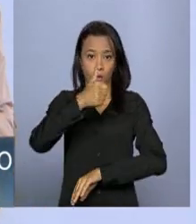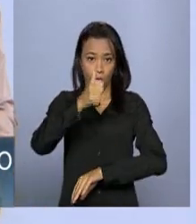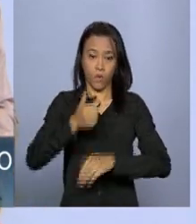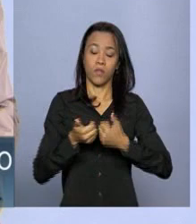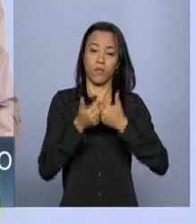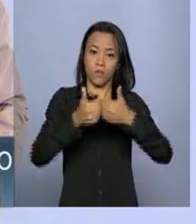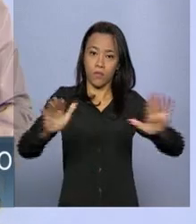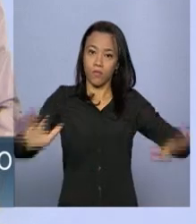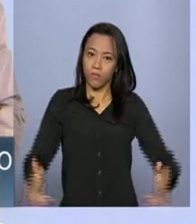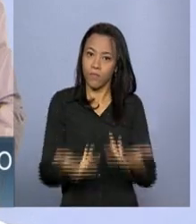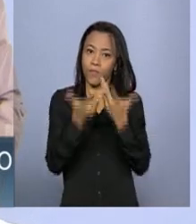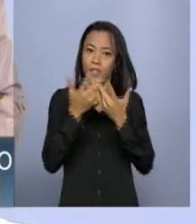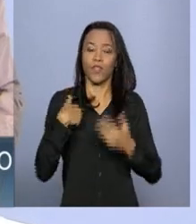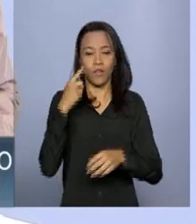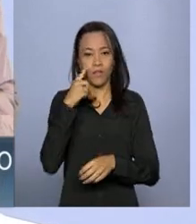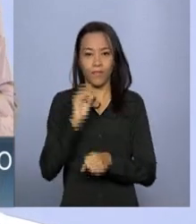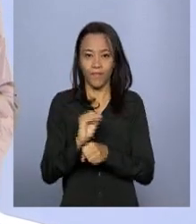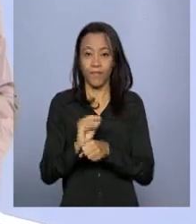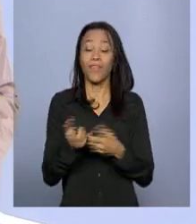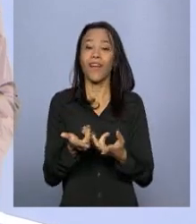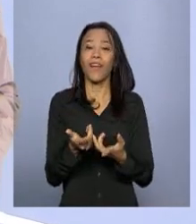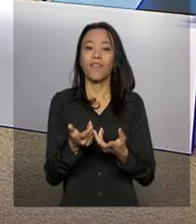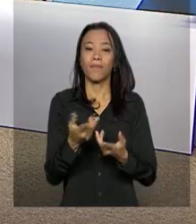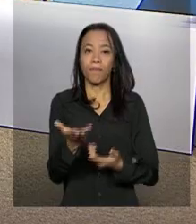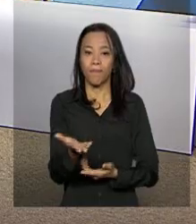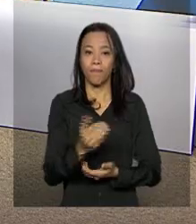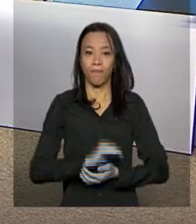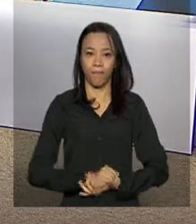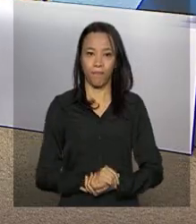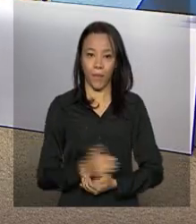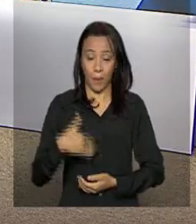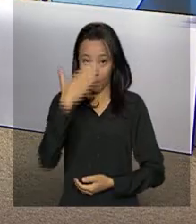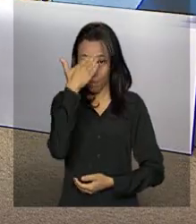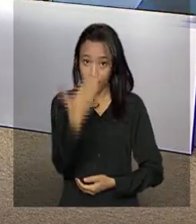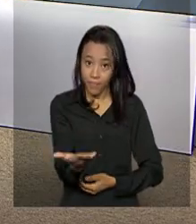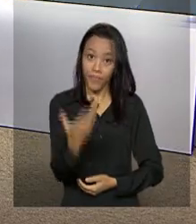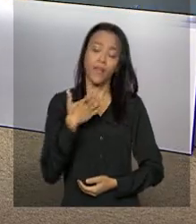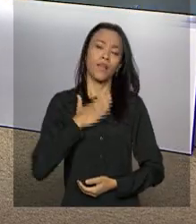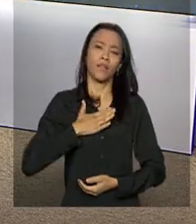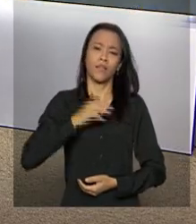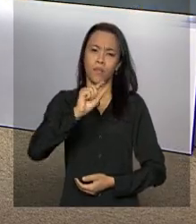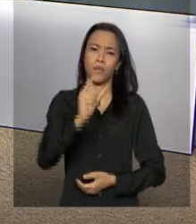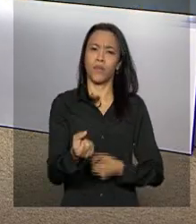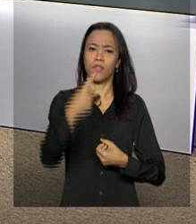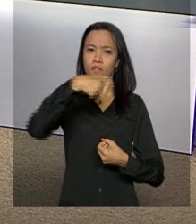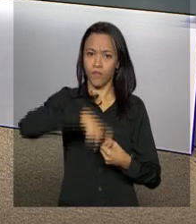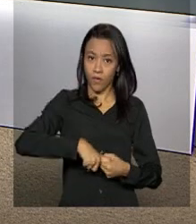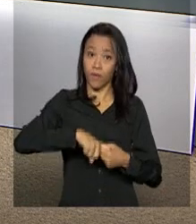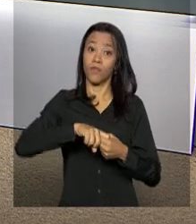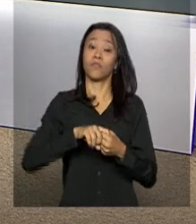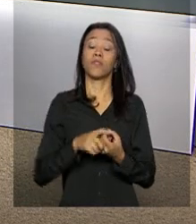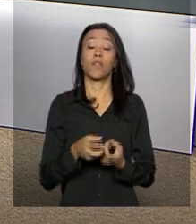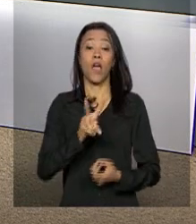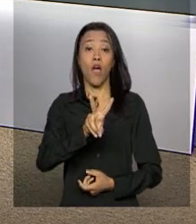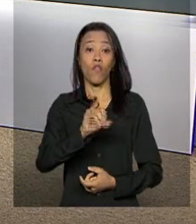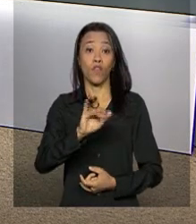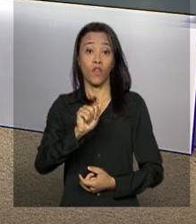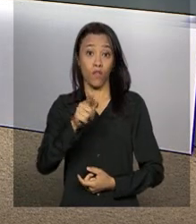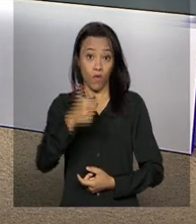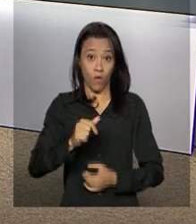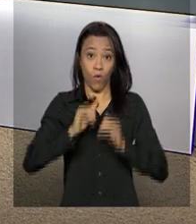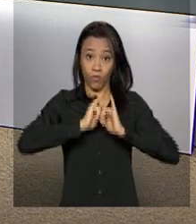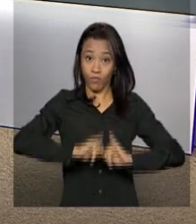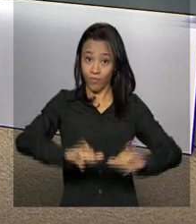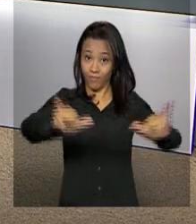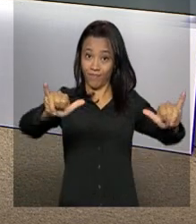gente segue acompanhando por aqui. Daniele. Obrigada, Luana. Daqui a pouco a gente volta ao vivo com o lançamento do